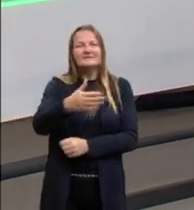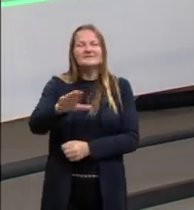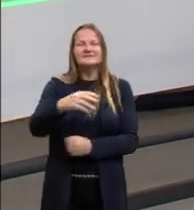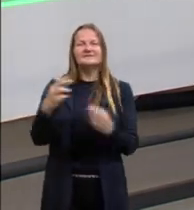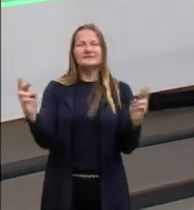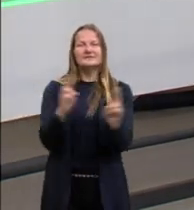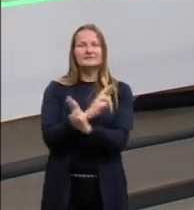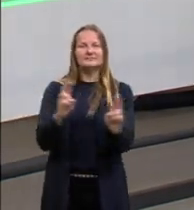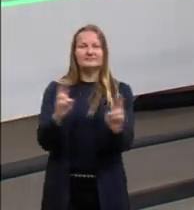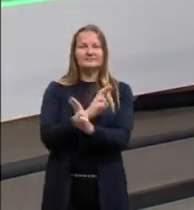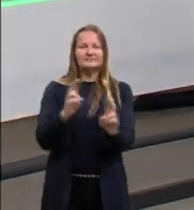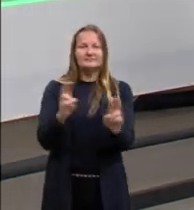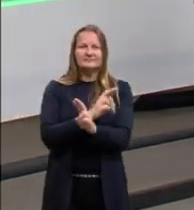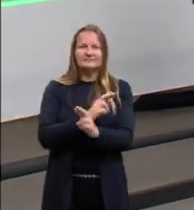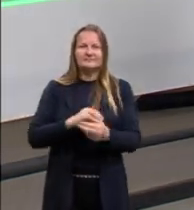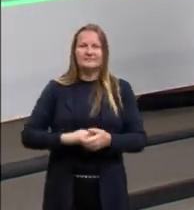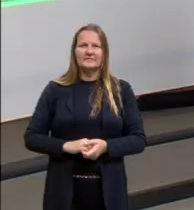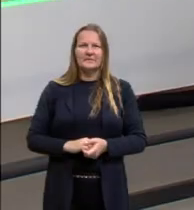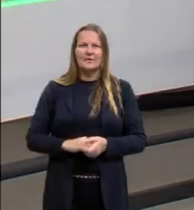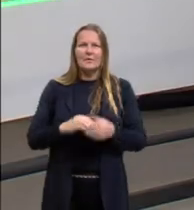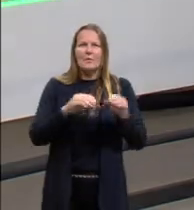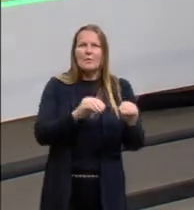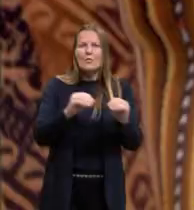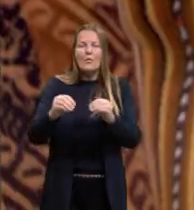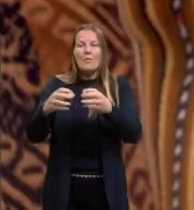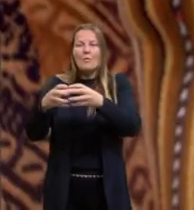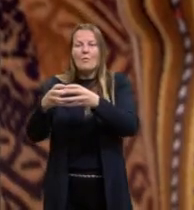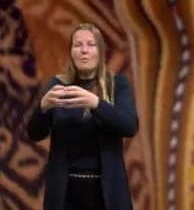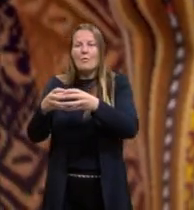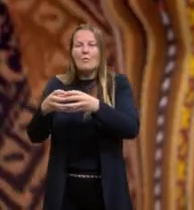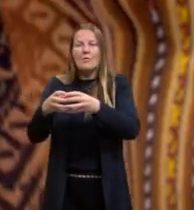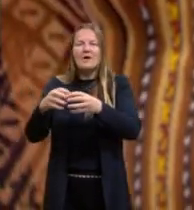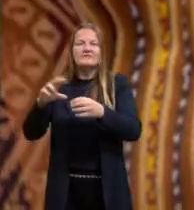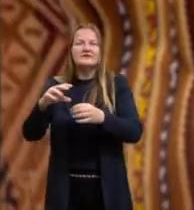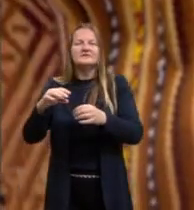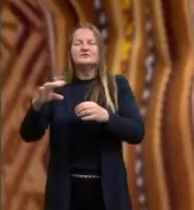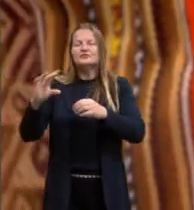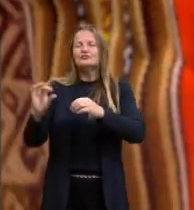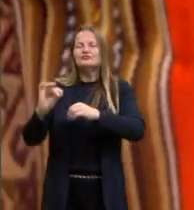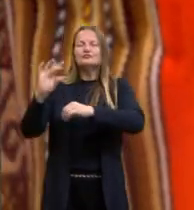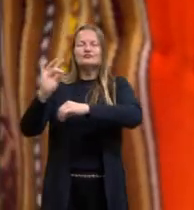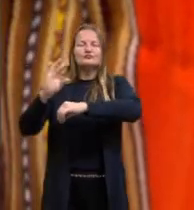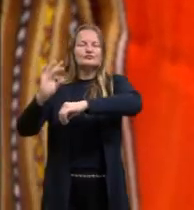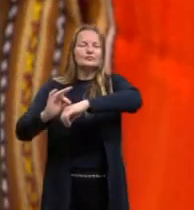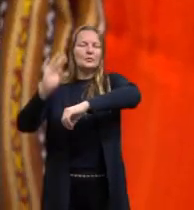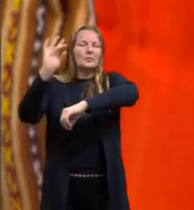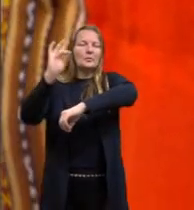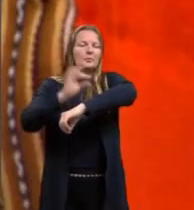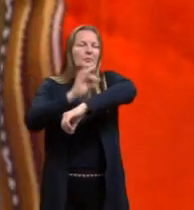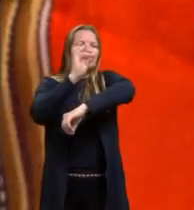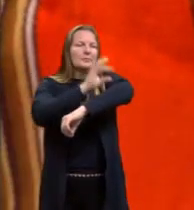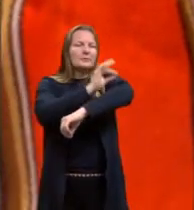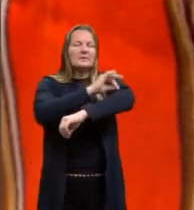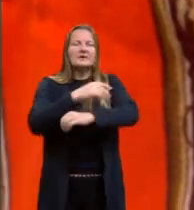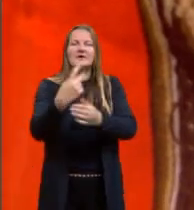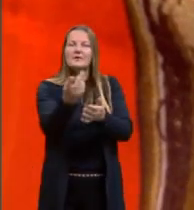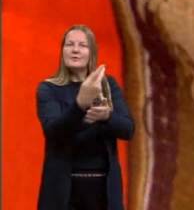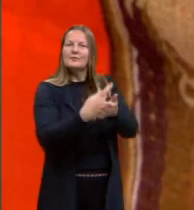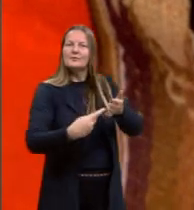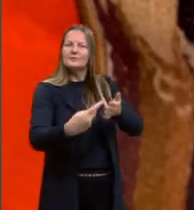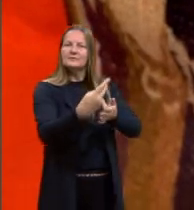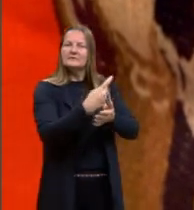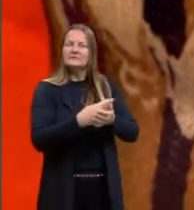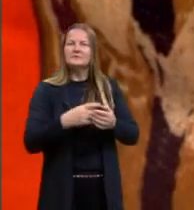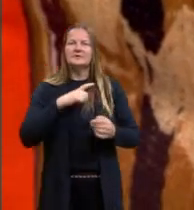relacionados ao deslocamento de um inseto, de um animal. Tem o grafismo que é